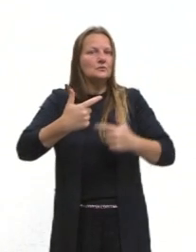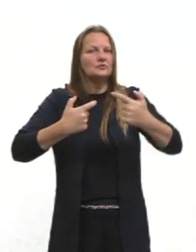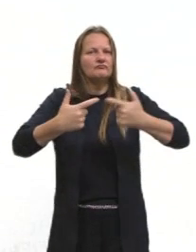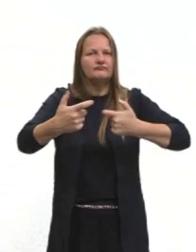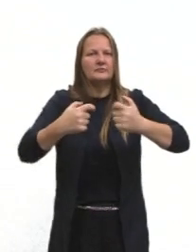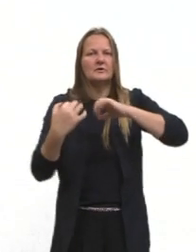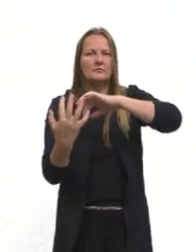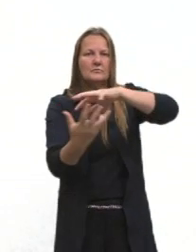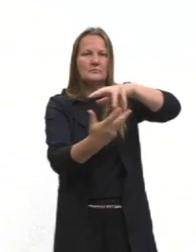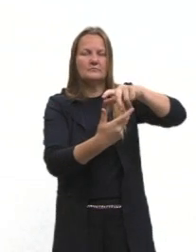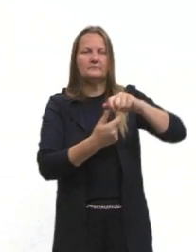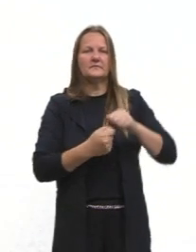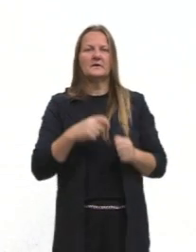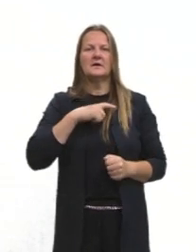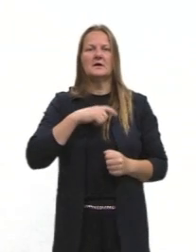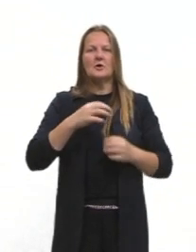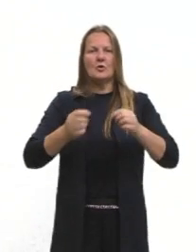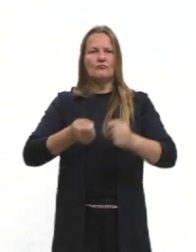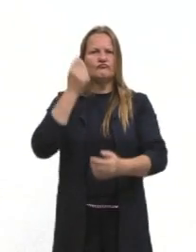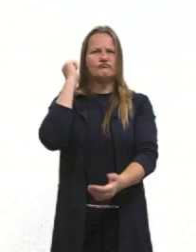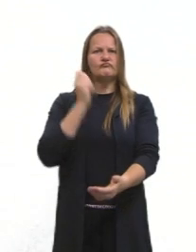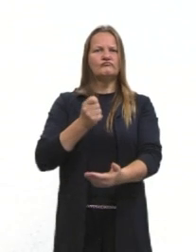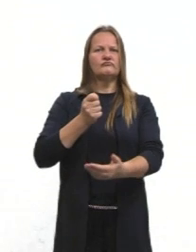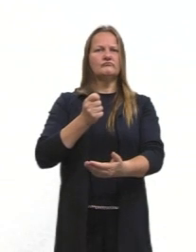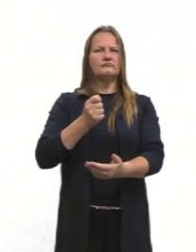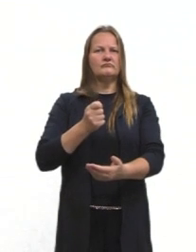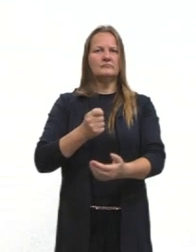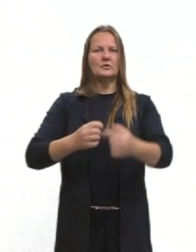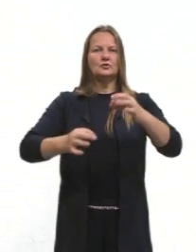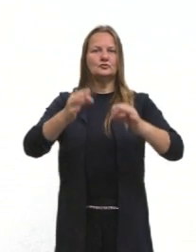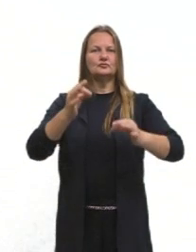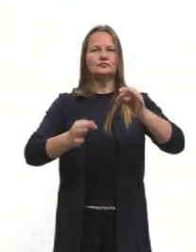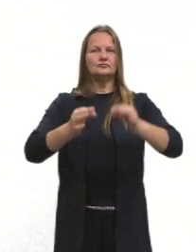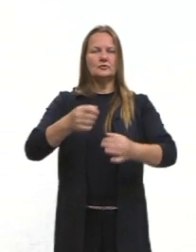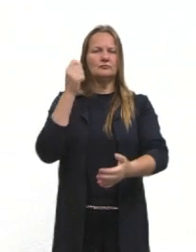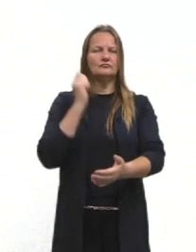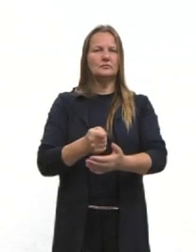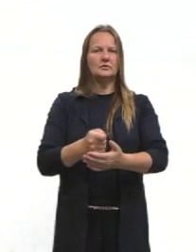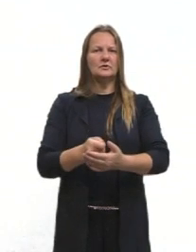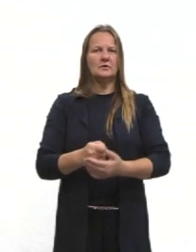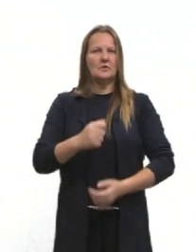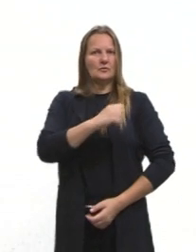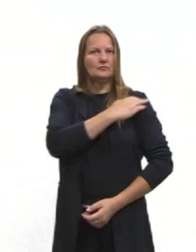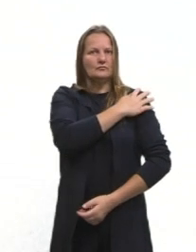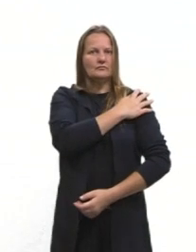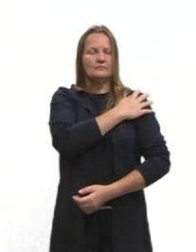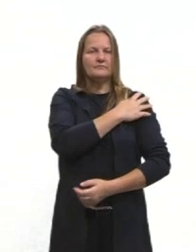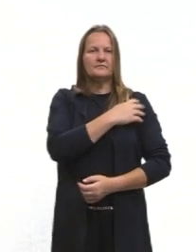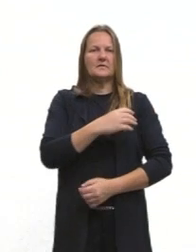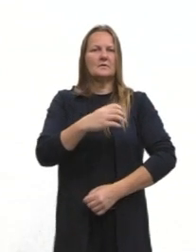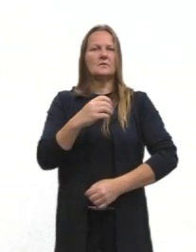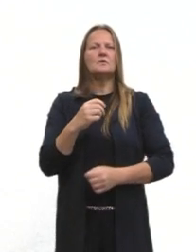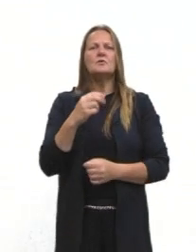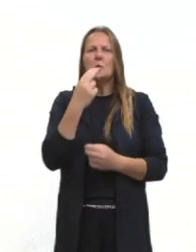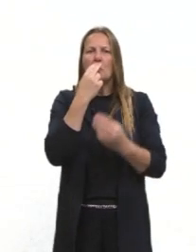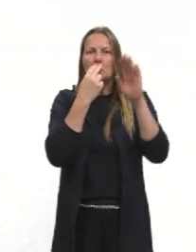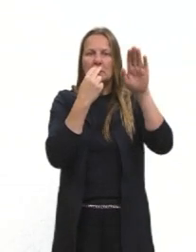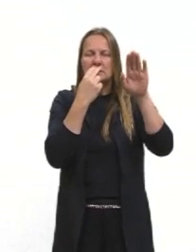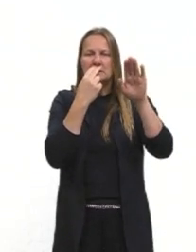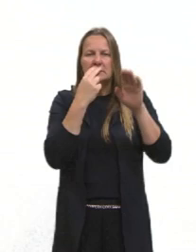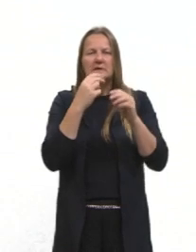o julgamento de Nuremberg, que vai ser quando os oficiais nazistas vão ser julgados e condenados pelos seus crimes.